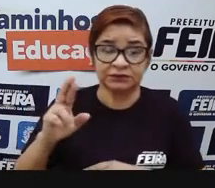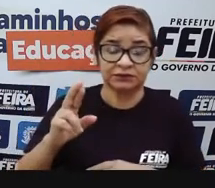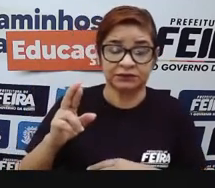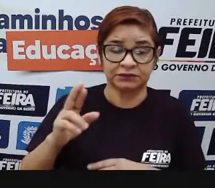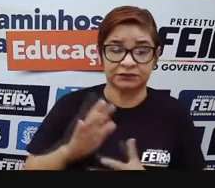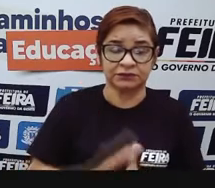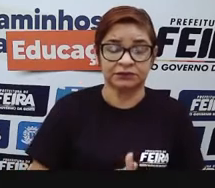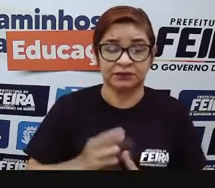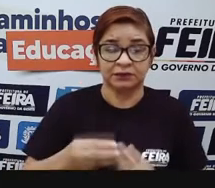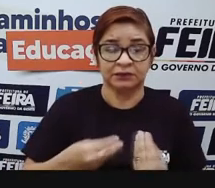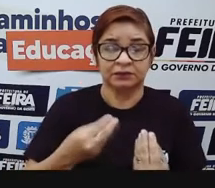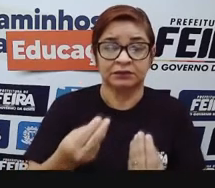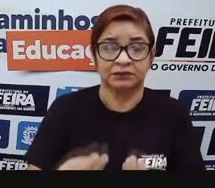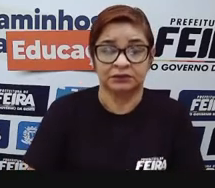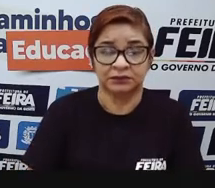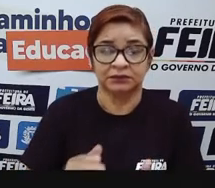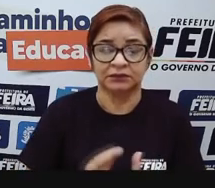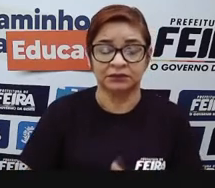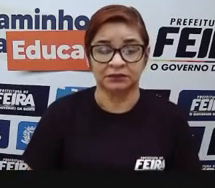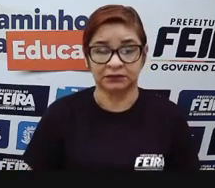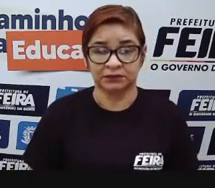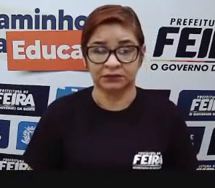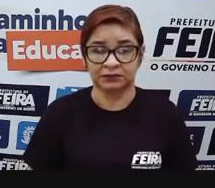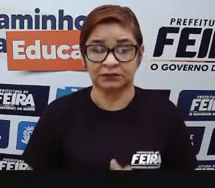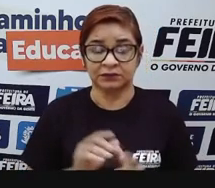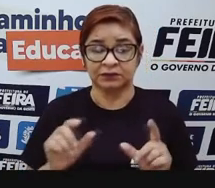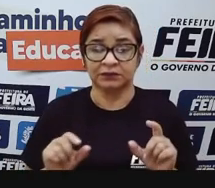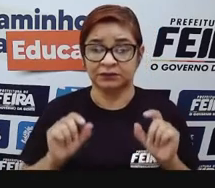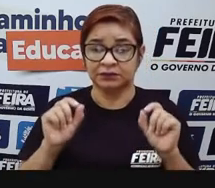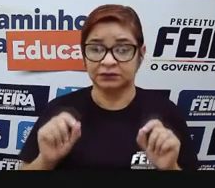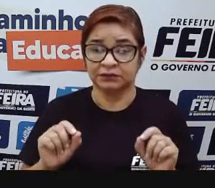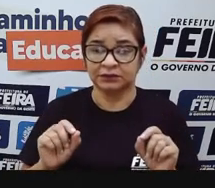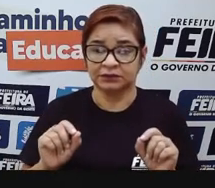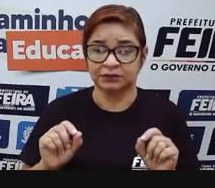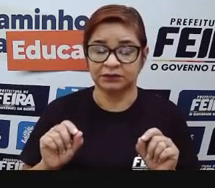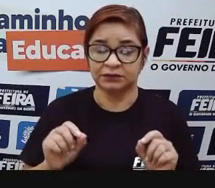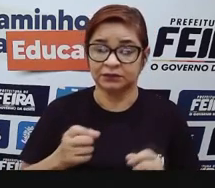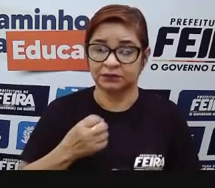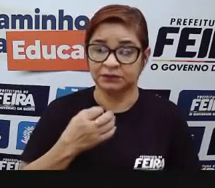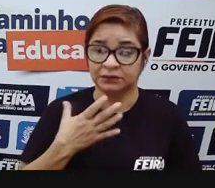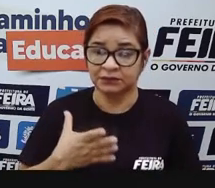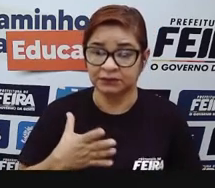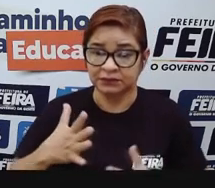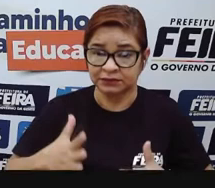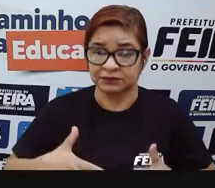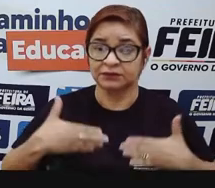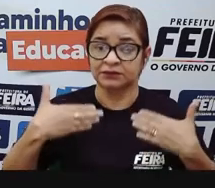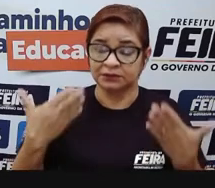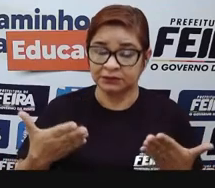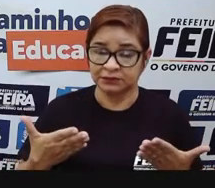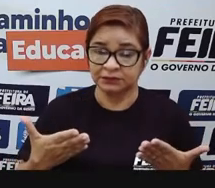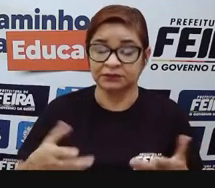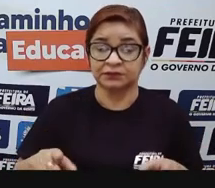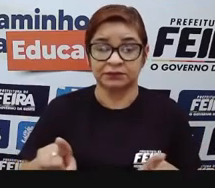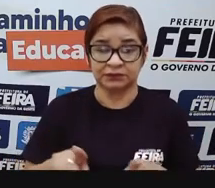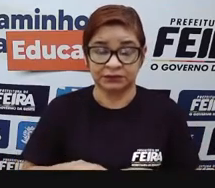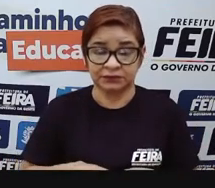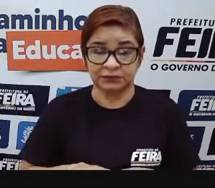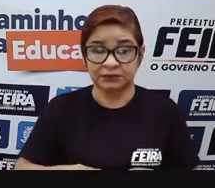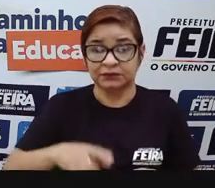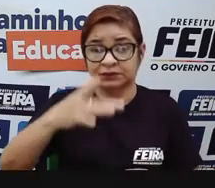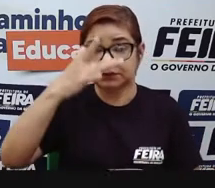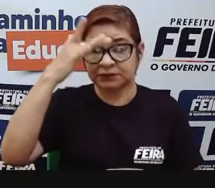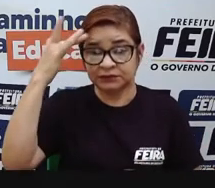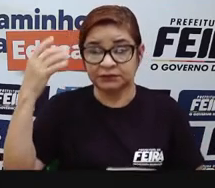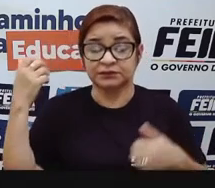serviços. Temos, tendo como finalidade a satisfação e também a necessidade humana, né? Porque todos nós